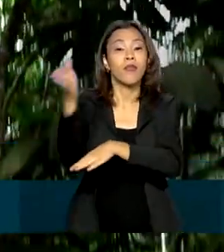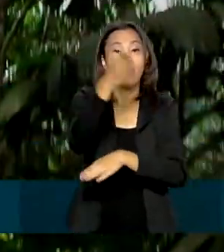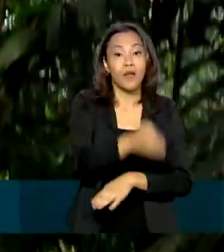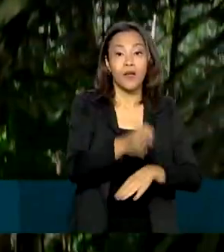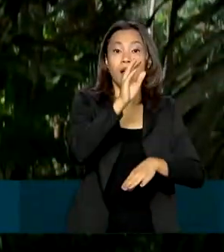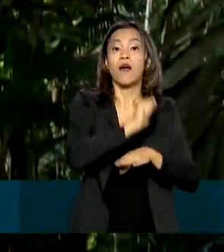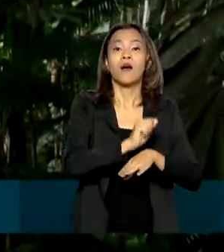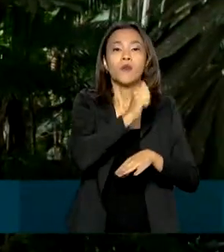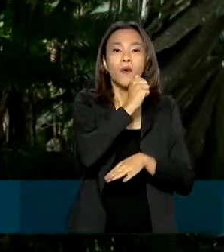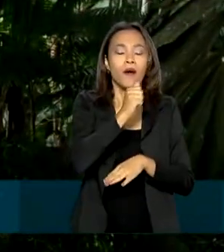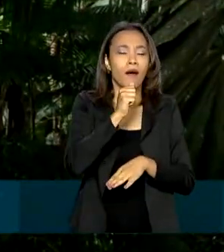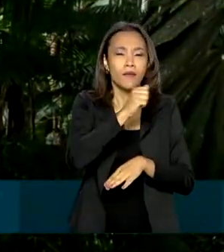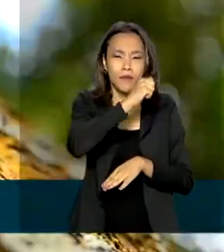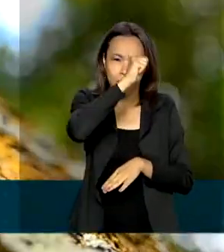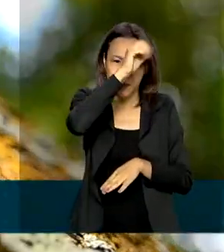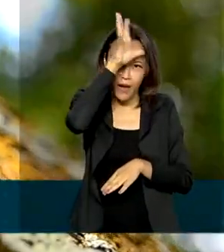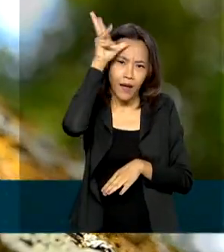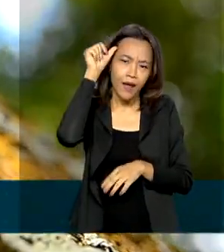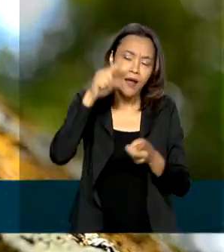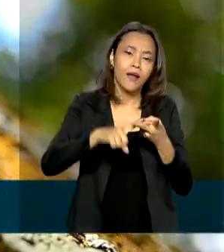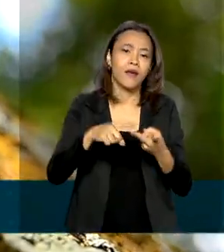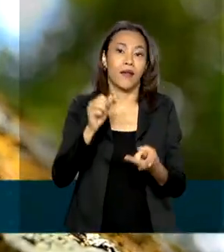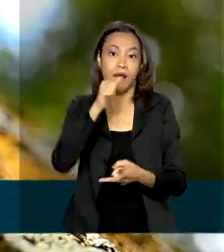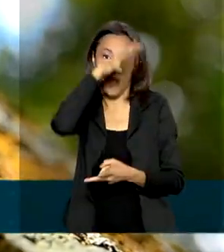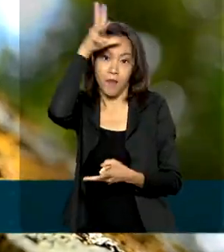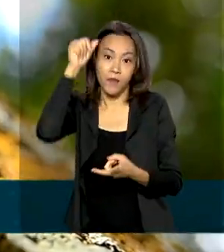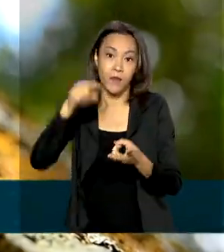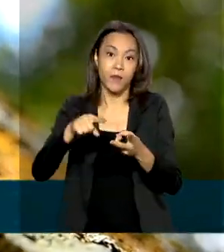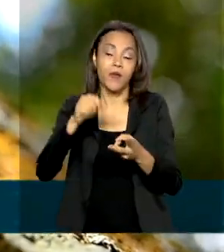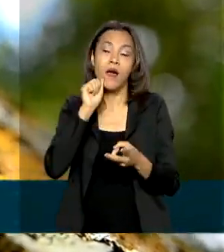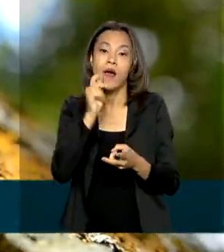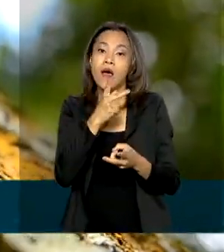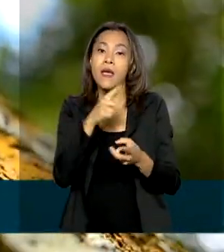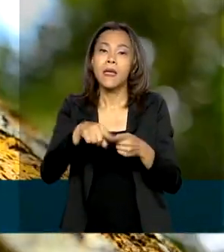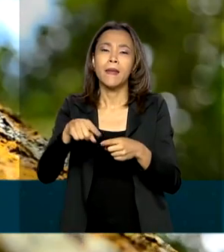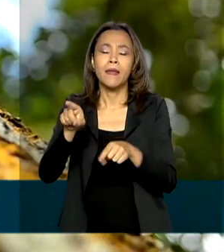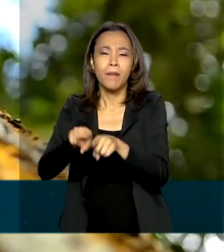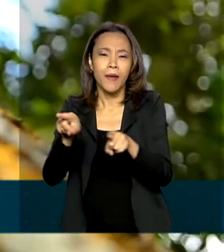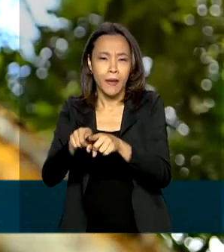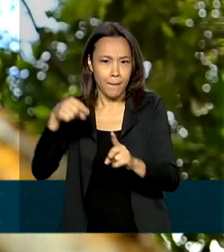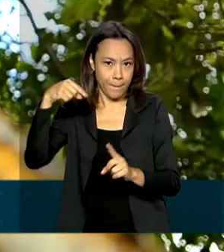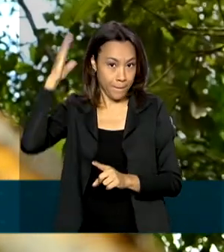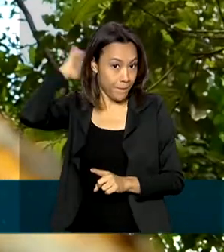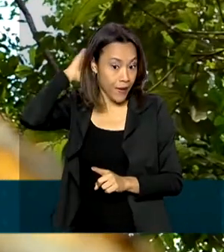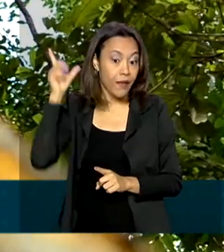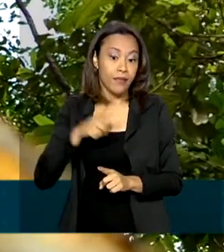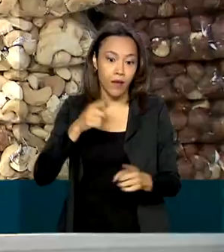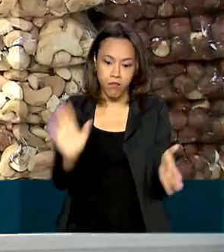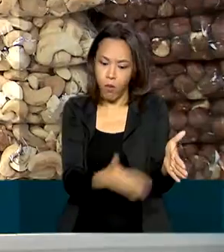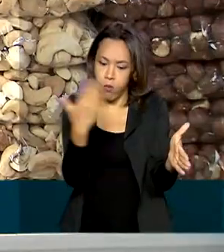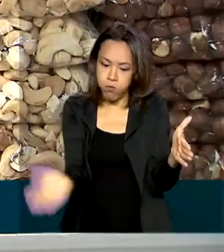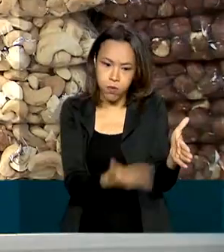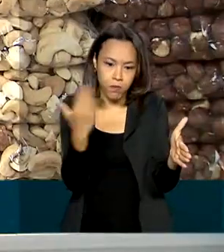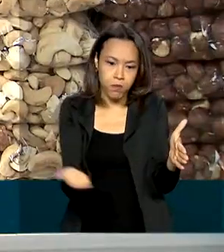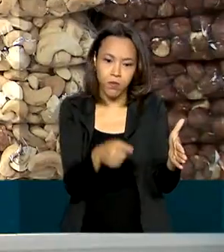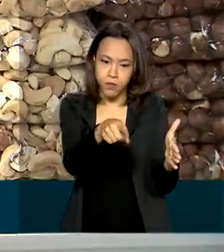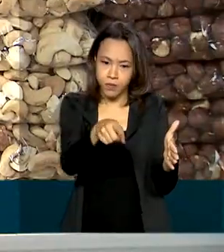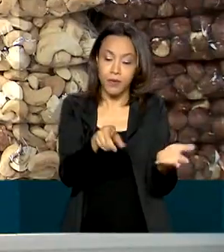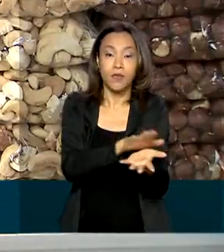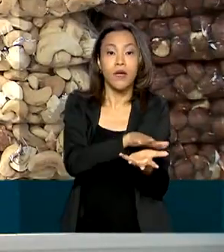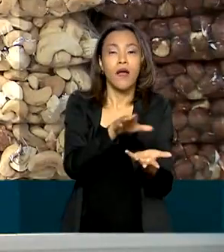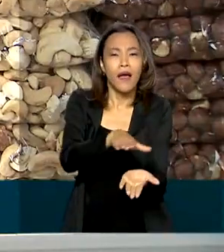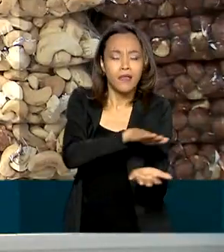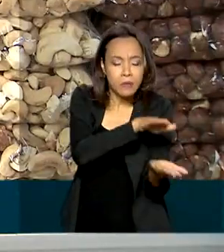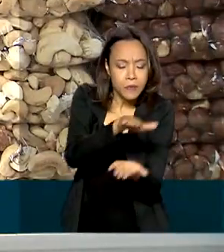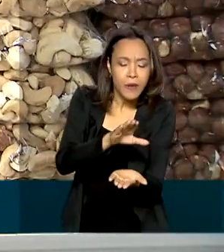Acre, Amazonas e Pará detêm 80,7% da produção nacional. Suas amêndoas